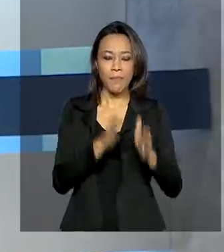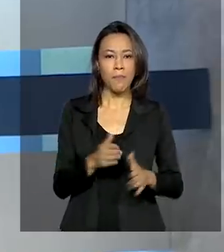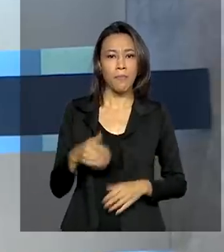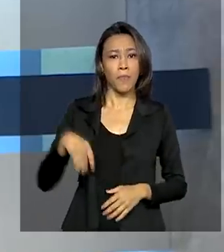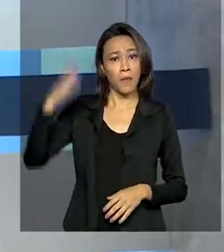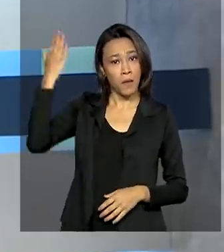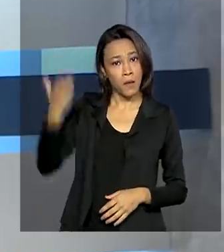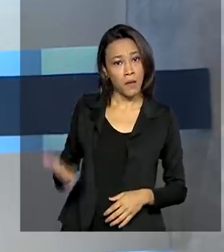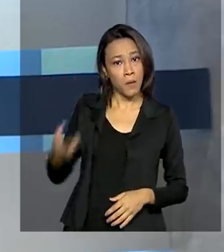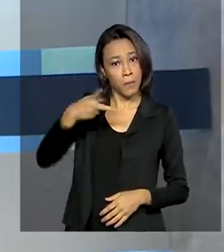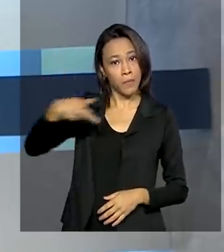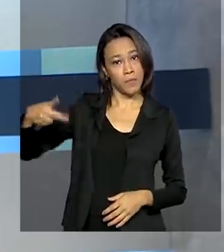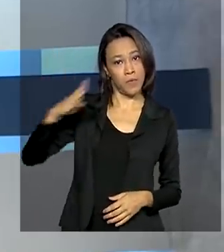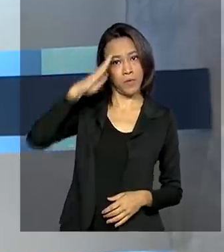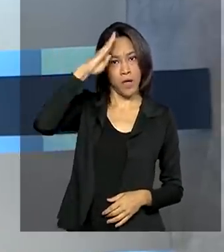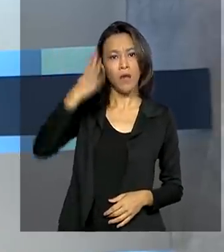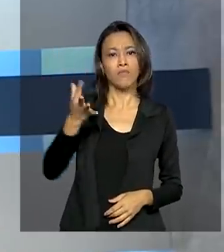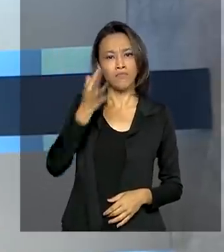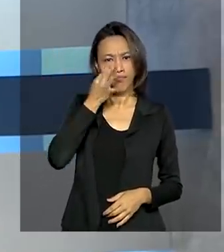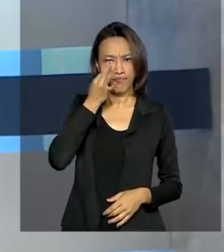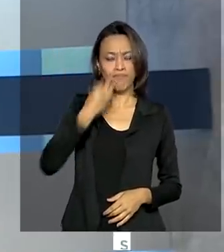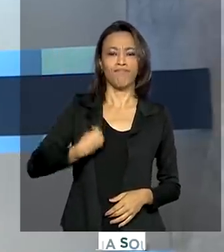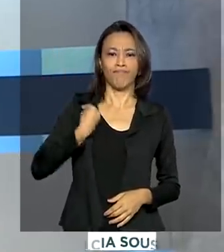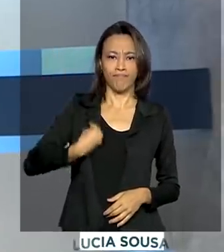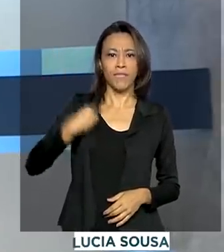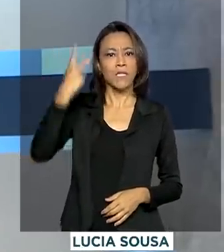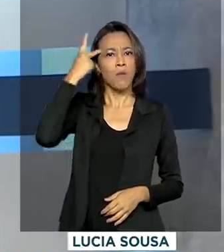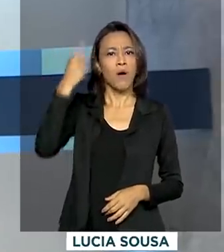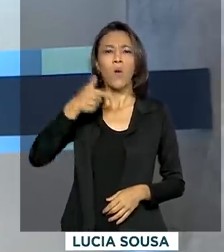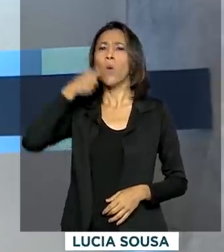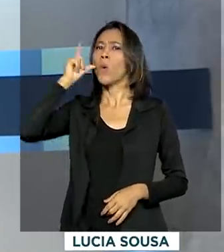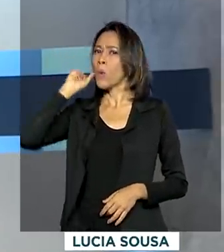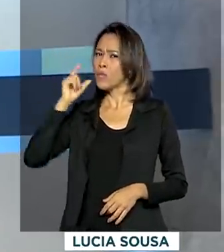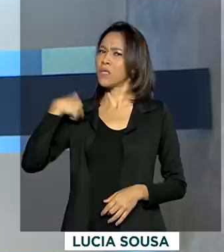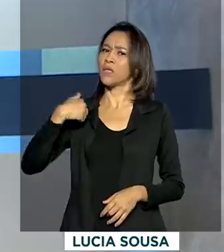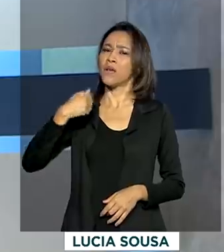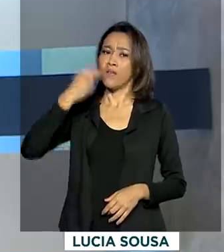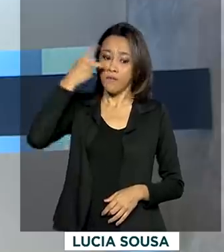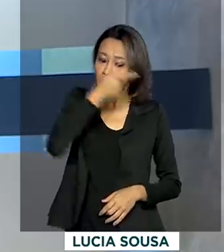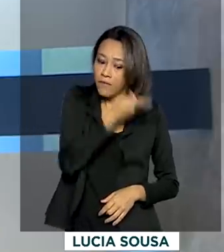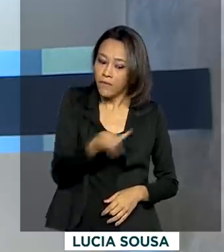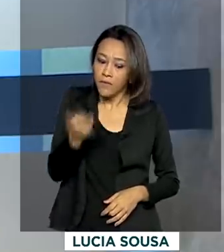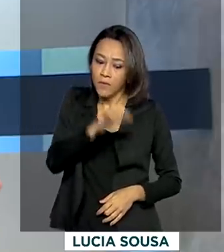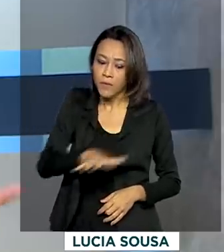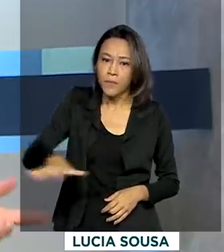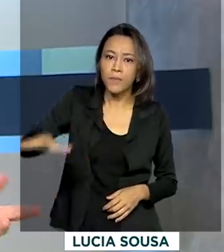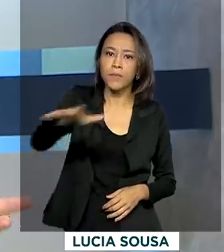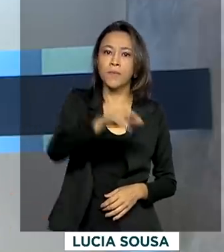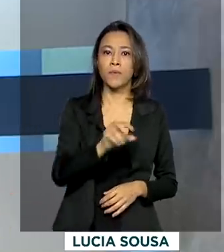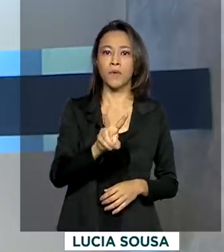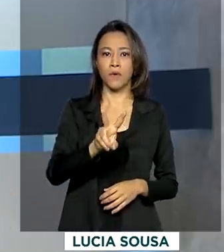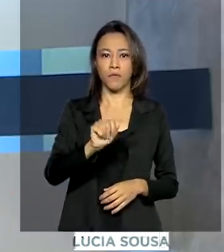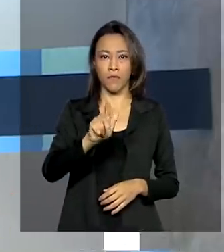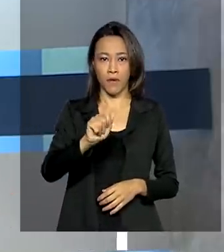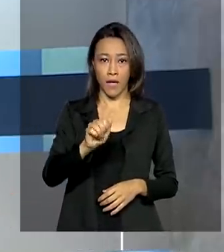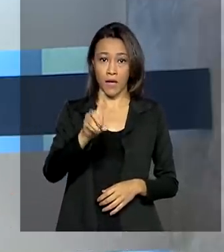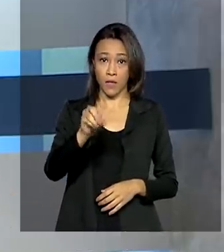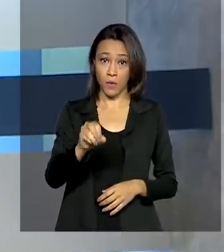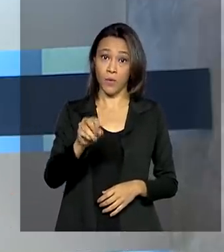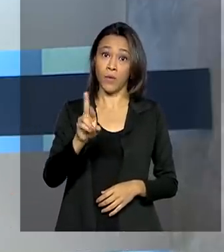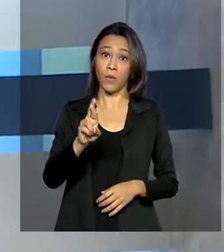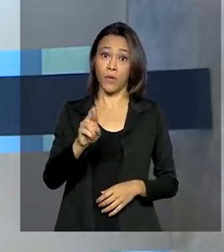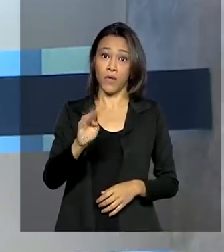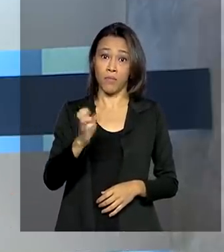presidente Jair Bolsonaro está em São Paulo desde ontem, visitando a região do Vale do Ribeira, onde passou a infância e boa parte da